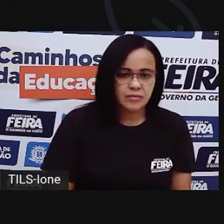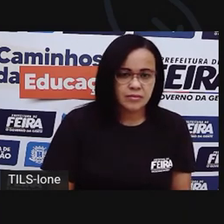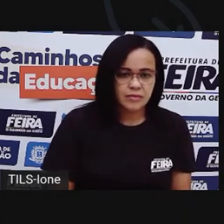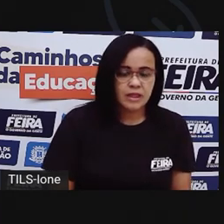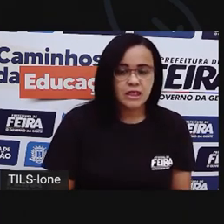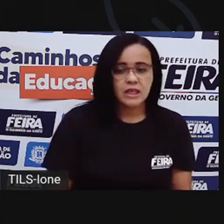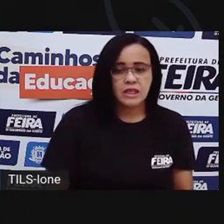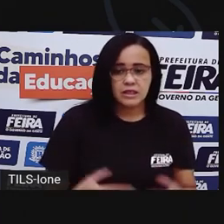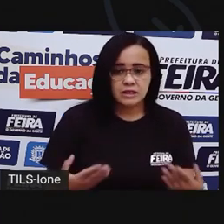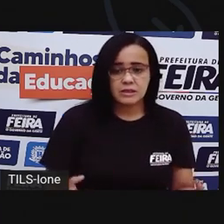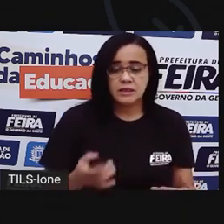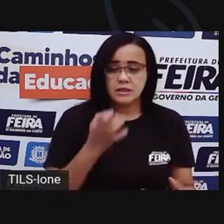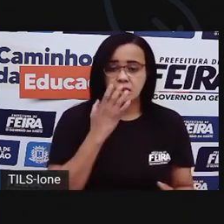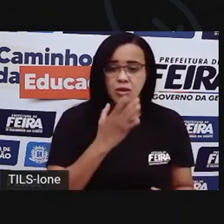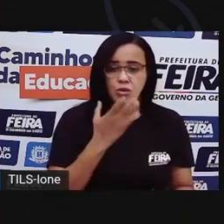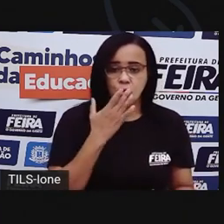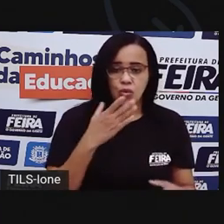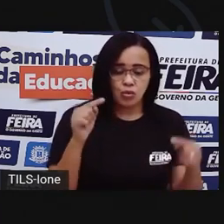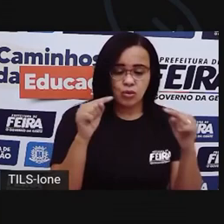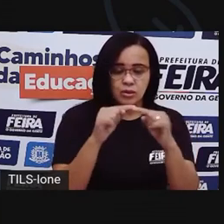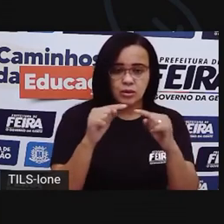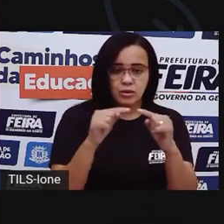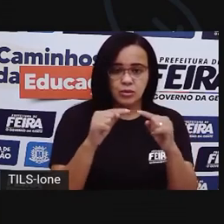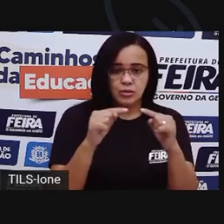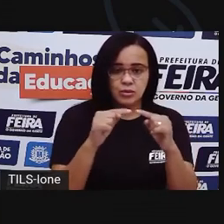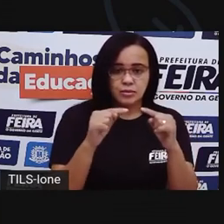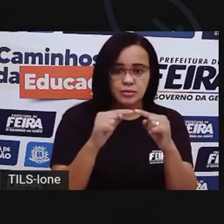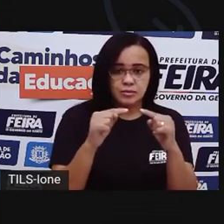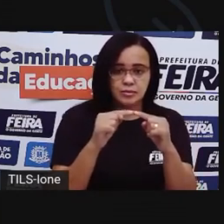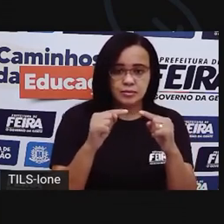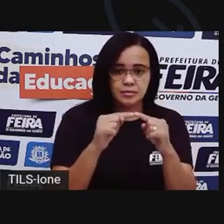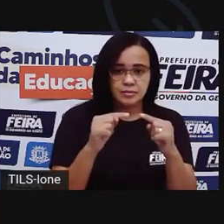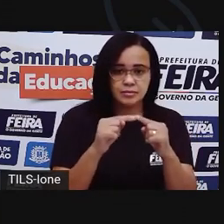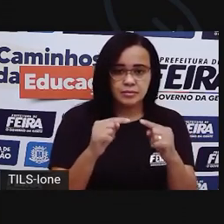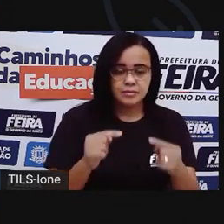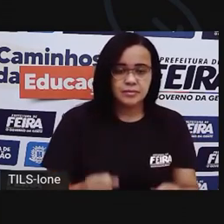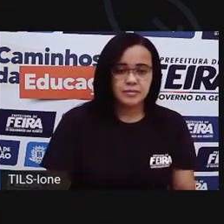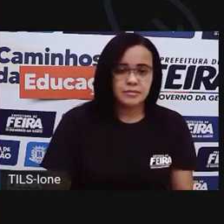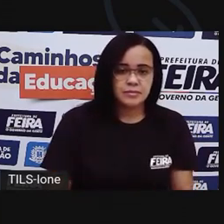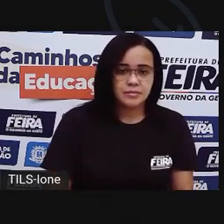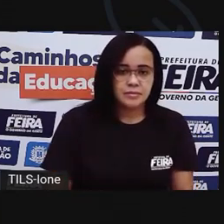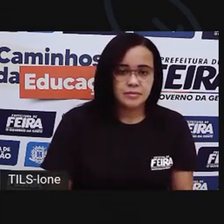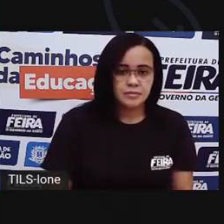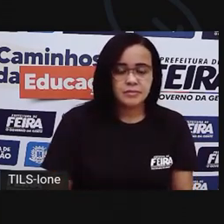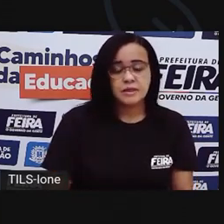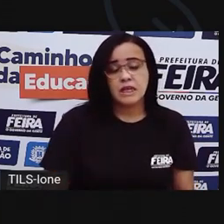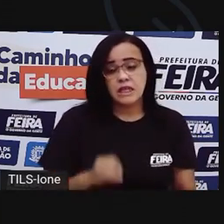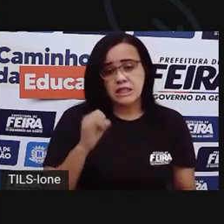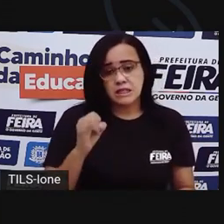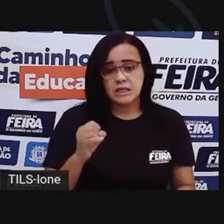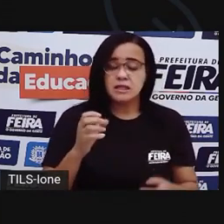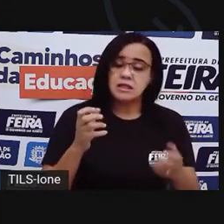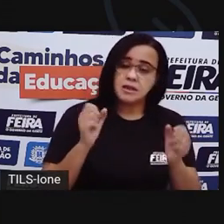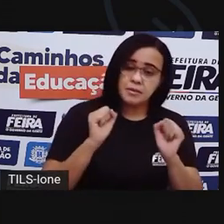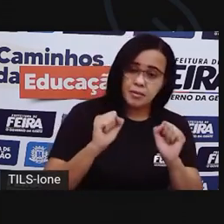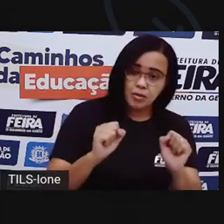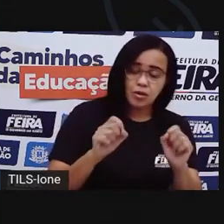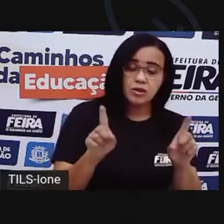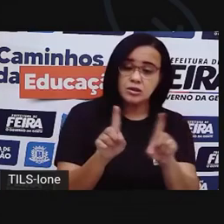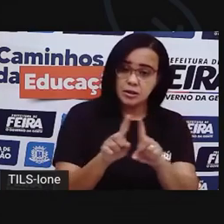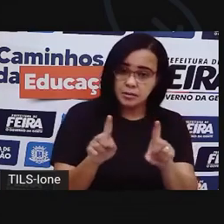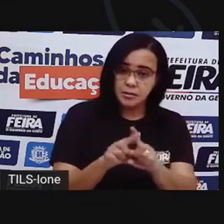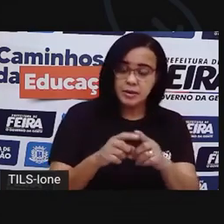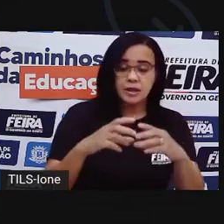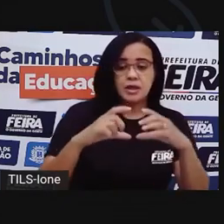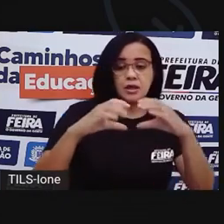que você quer ou não, né? Se você quiser fazer, por exemplo, uma homenagem para sua mãe. Fazer um coração. A letra do nome dela,